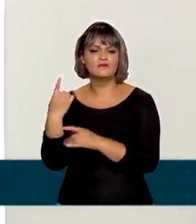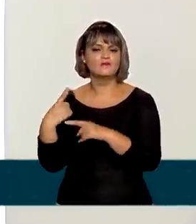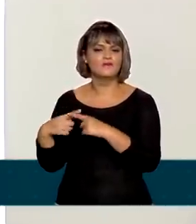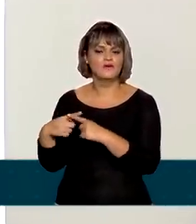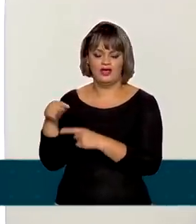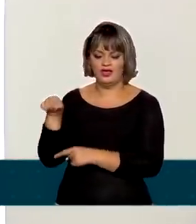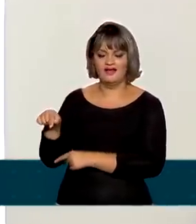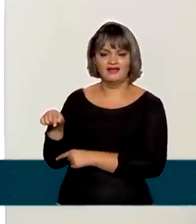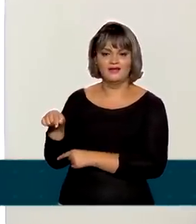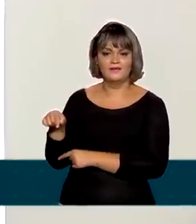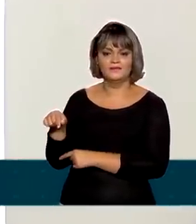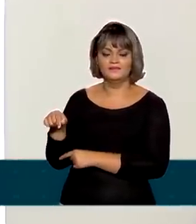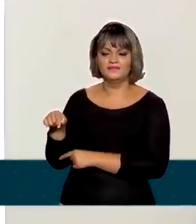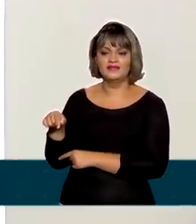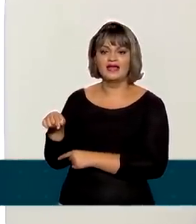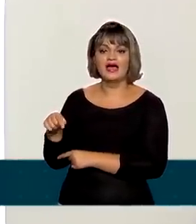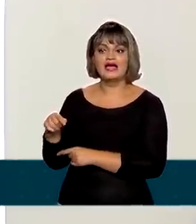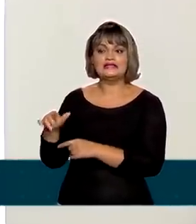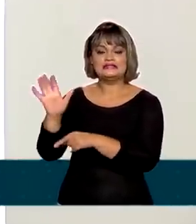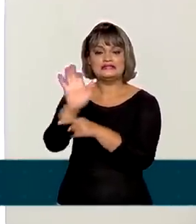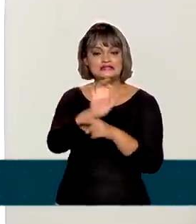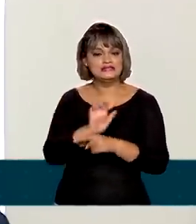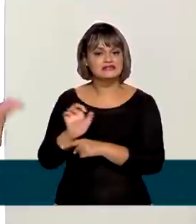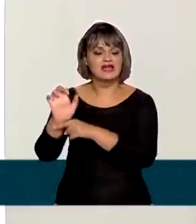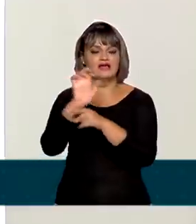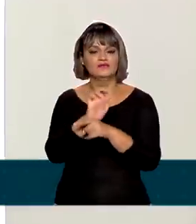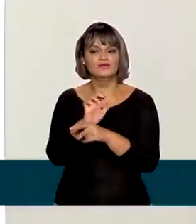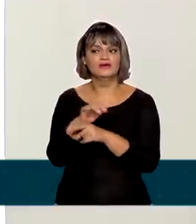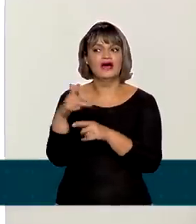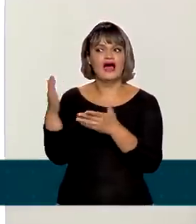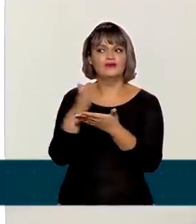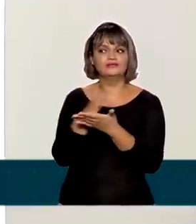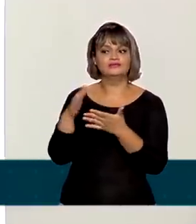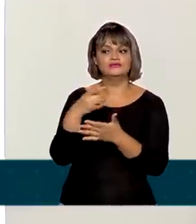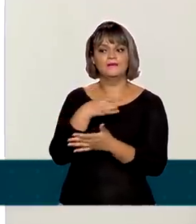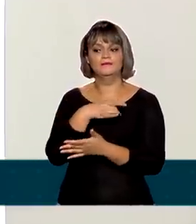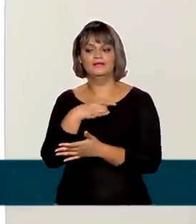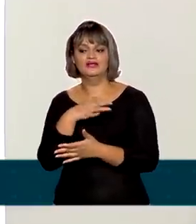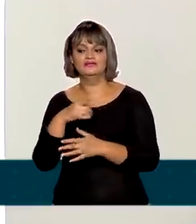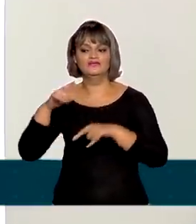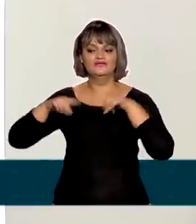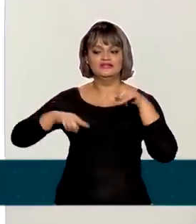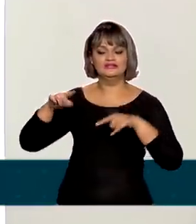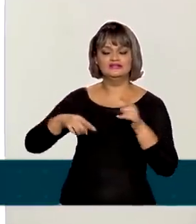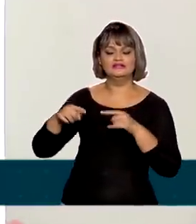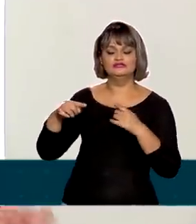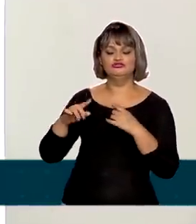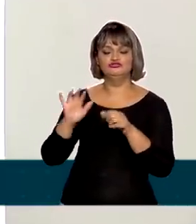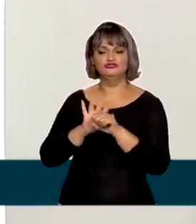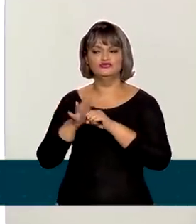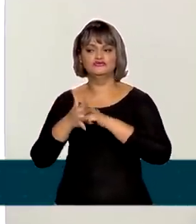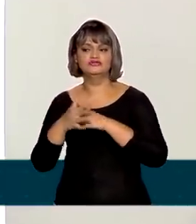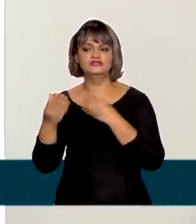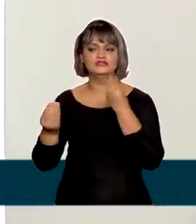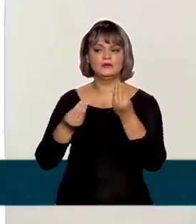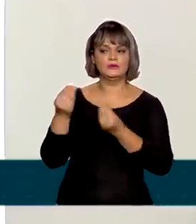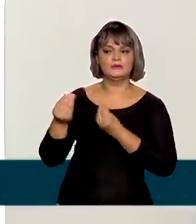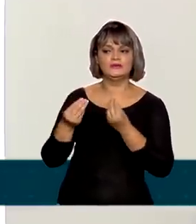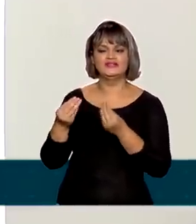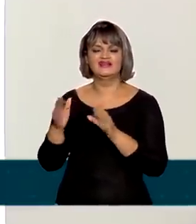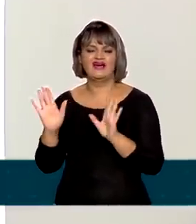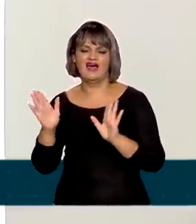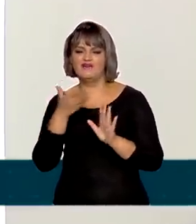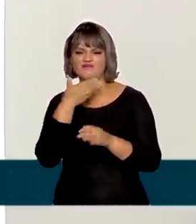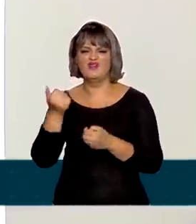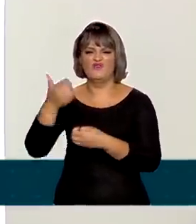A razão é porque muitos estados estavam temendo a chegada de uma nova variante e, com isso, alguns deles decretaram